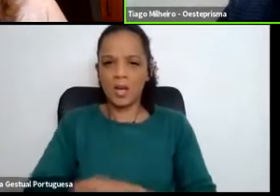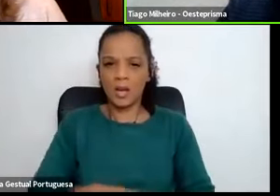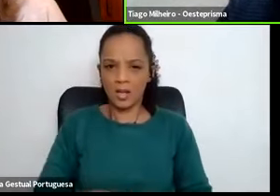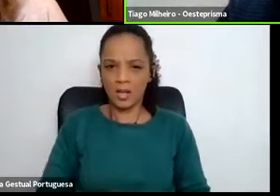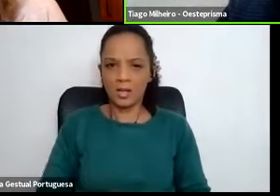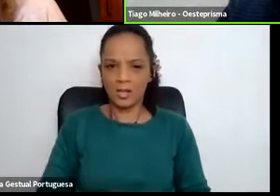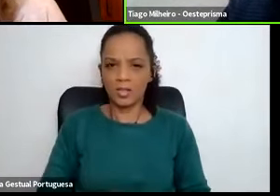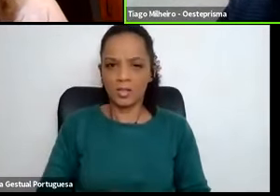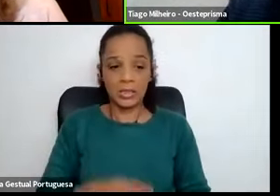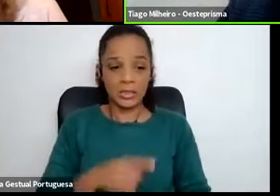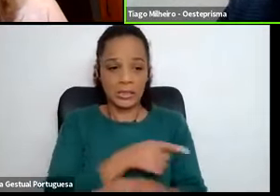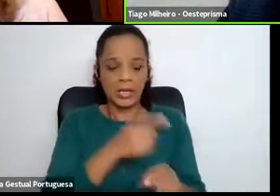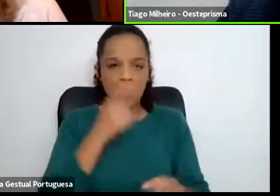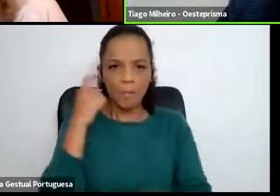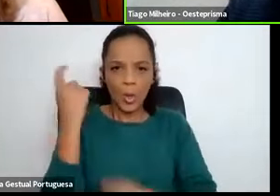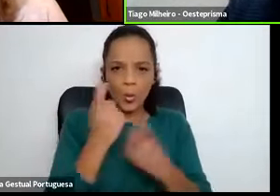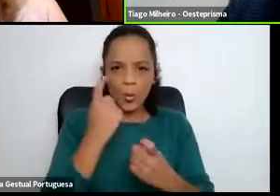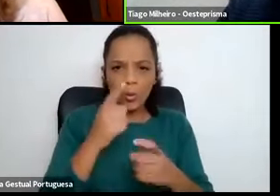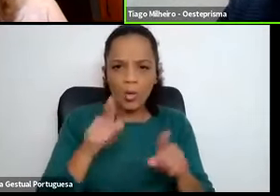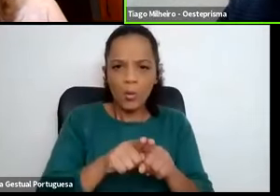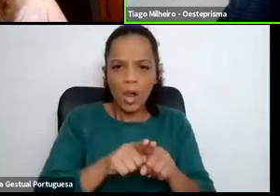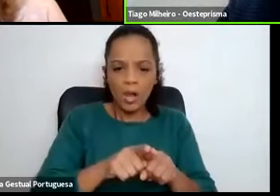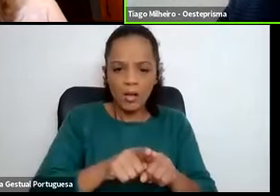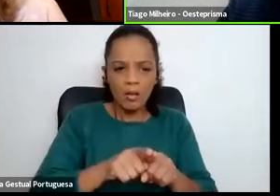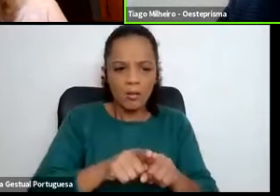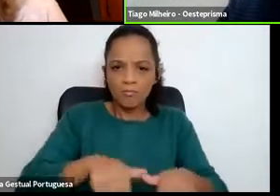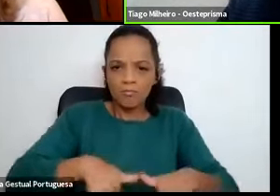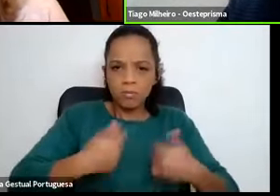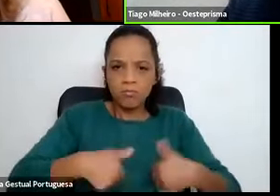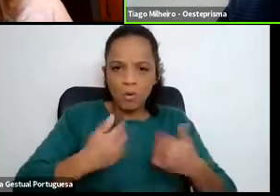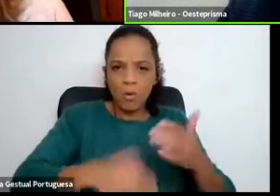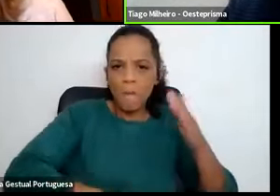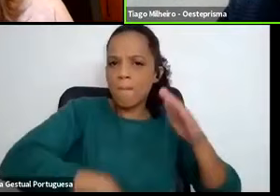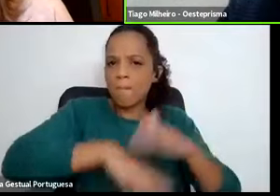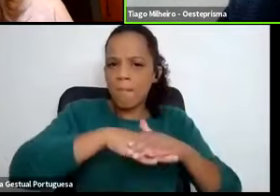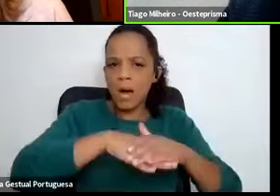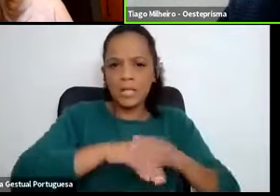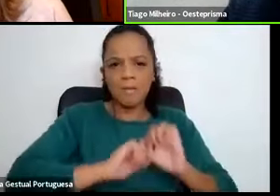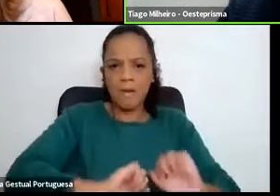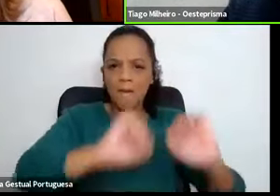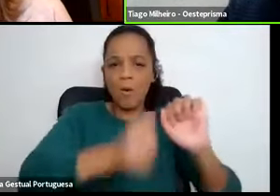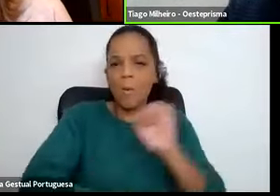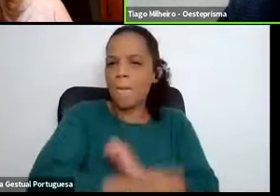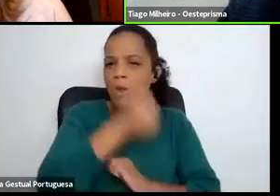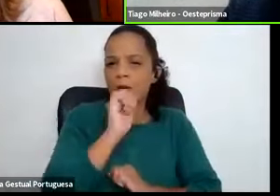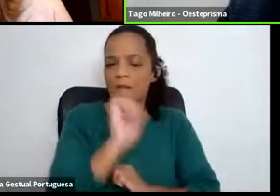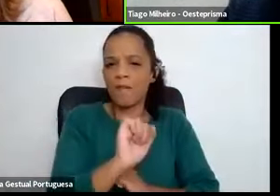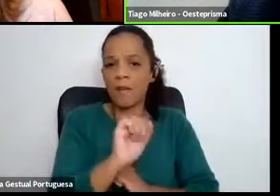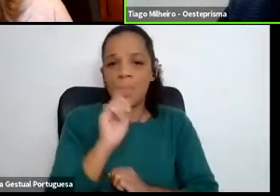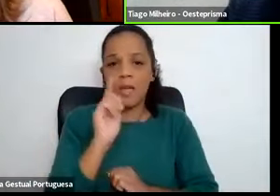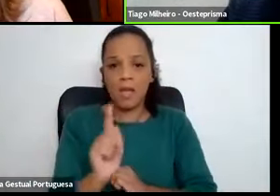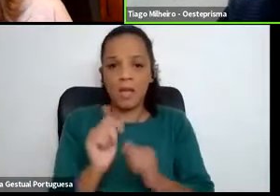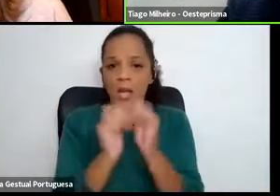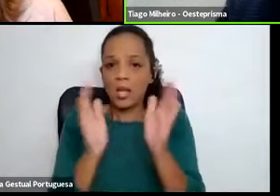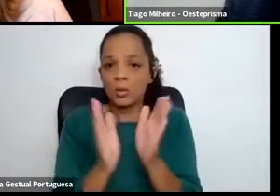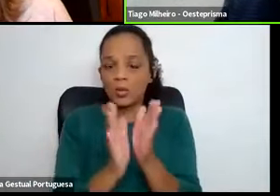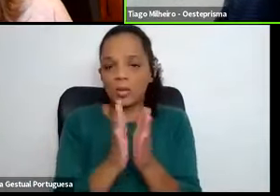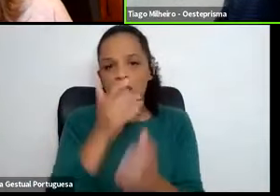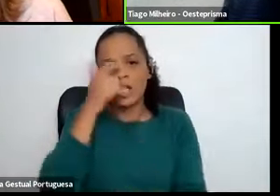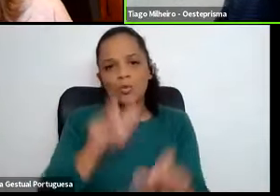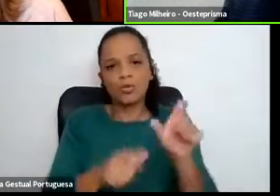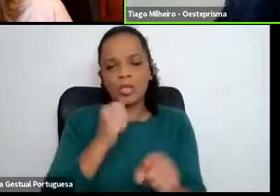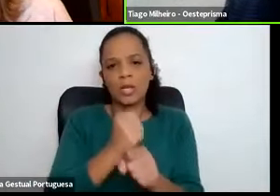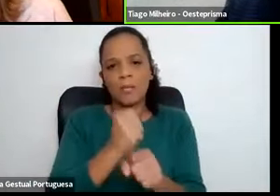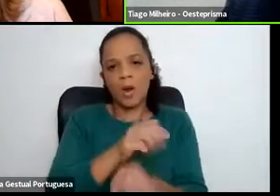que procuram sempre dar o seu melhor. E isto, a questão do dar o melhor, é transversal a todas as pessoas que passaram aqui.